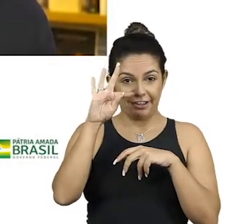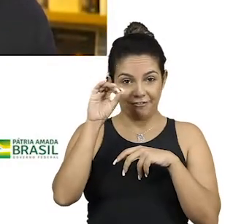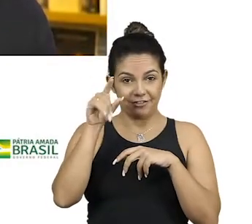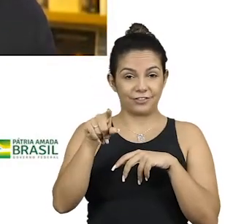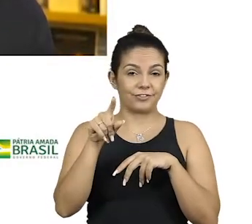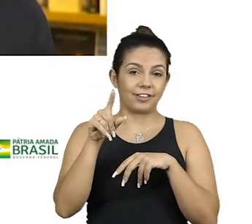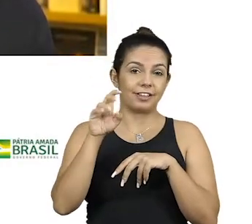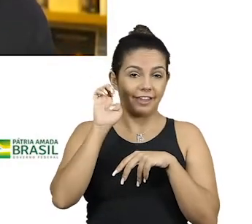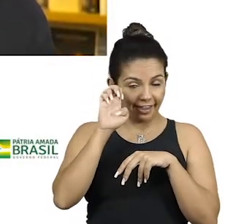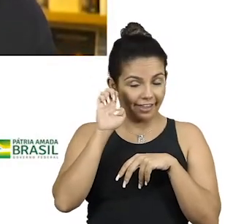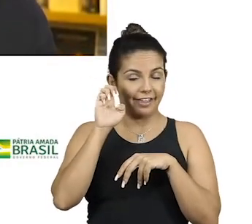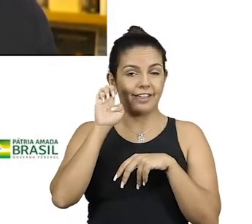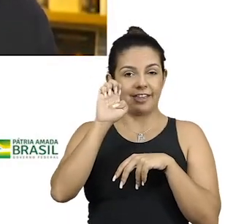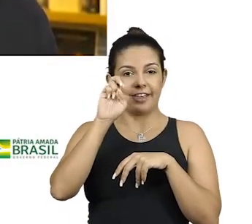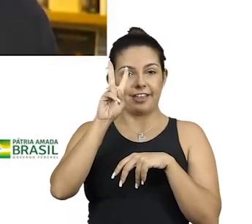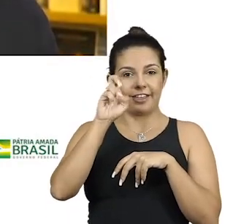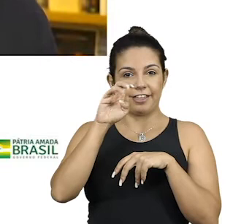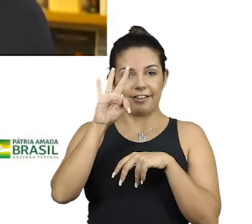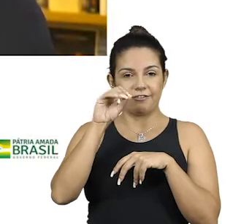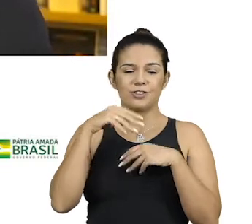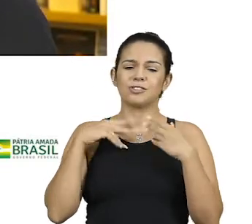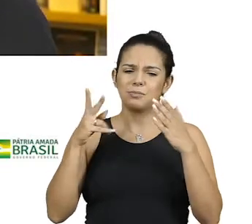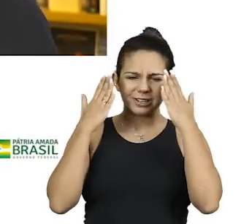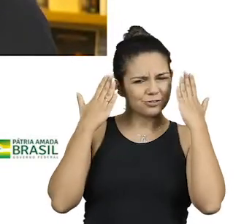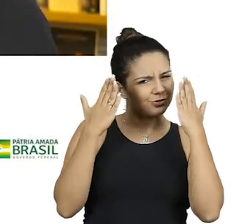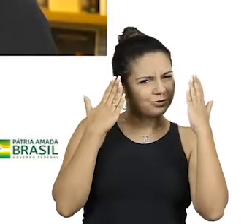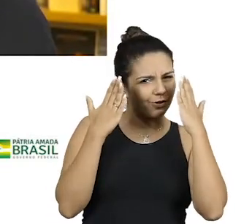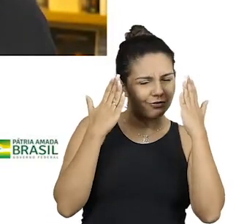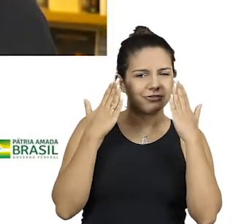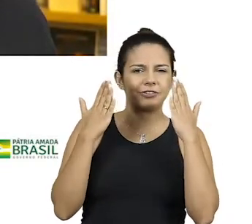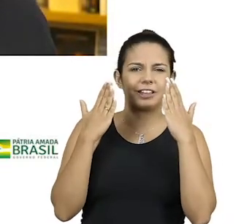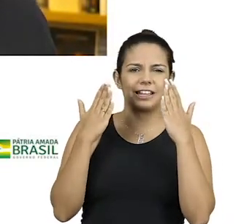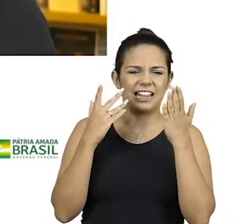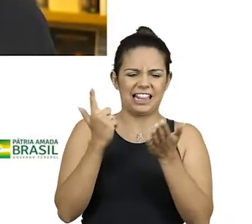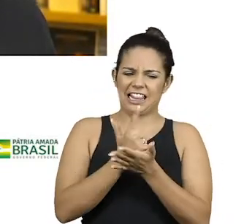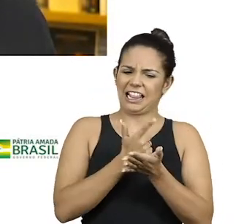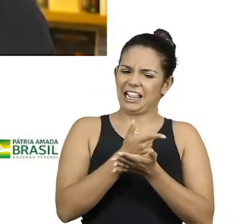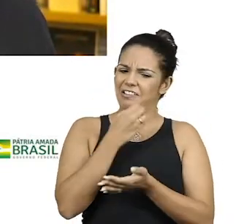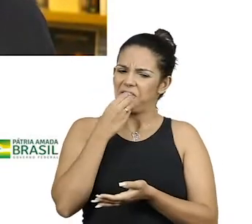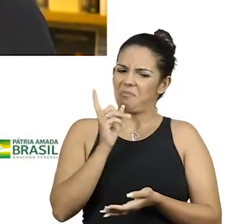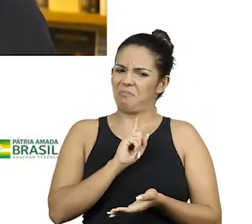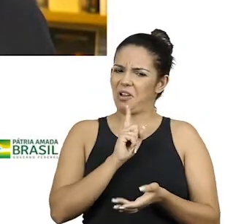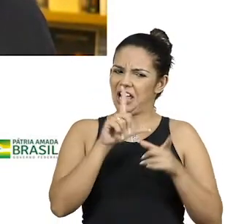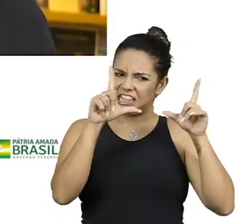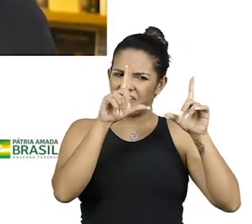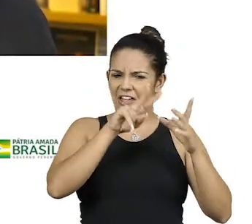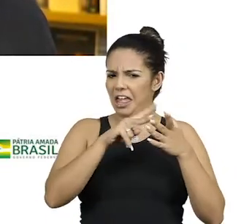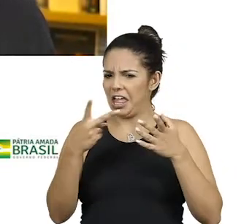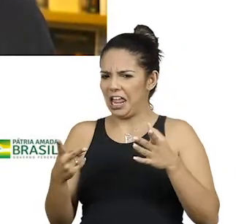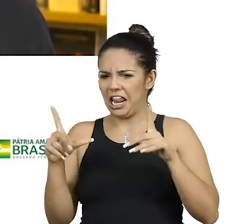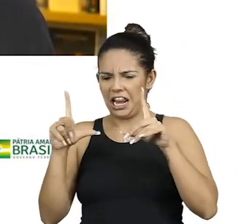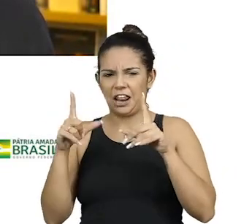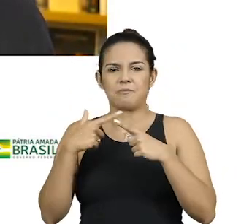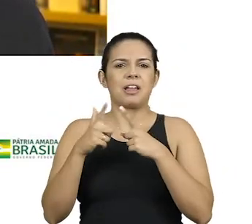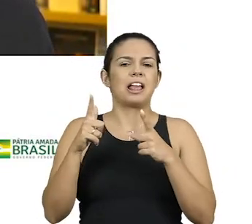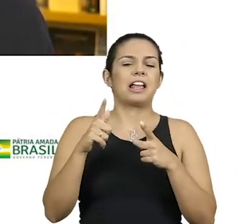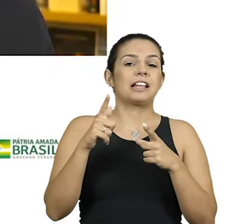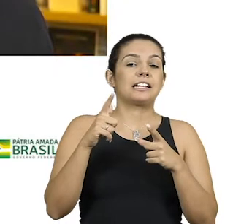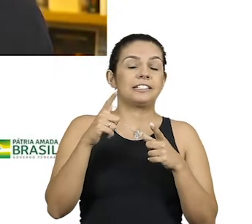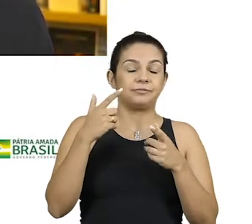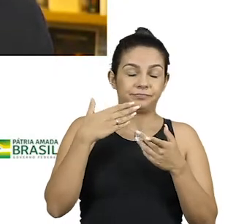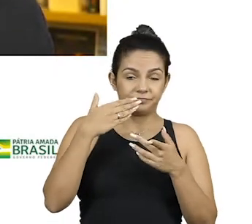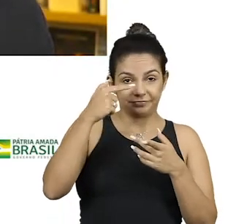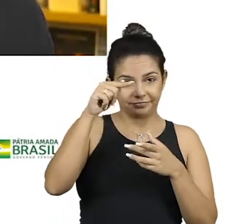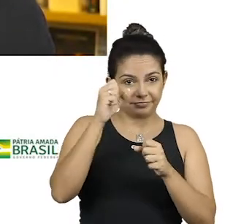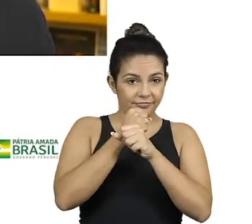desconfiei desse tipo de livro, mais devido forçar e aprofundar a discussão e a celebração dos 70 anos da TV brasileira.